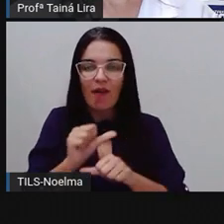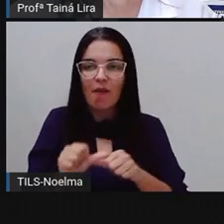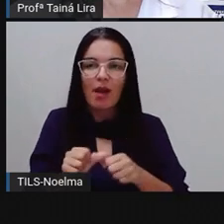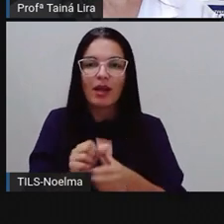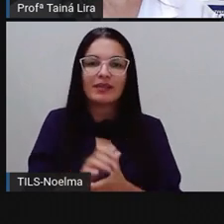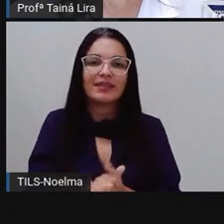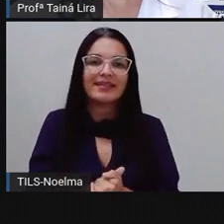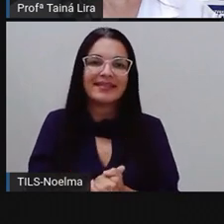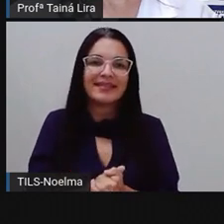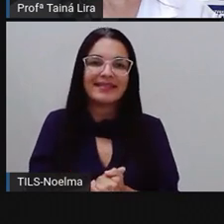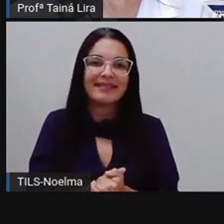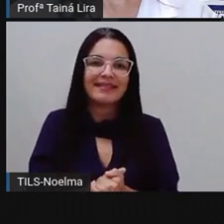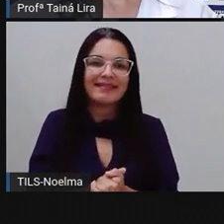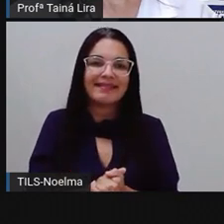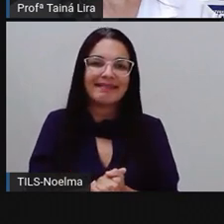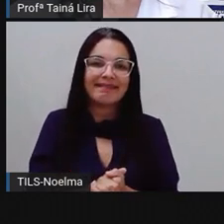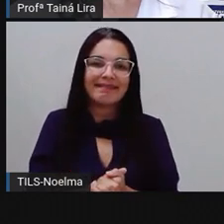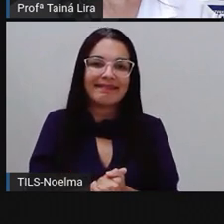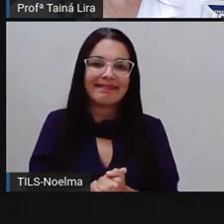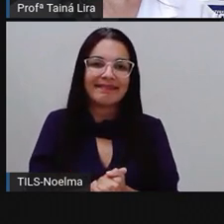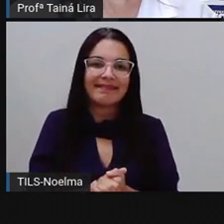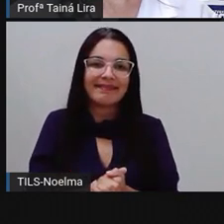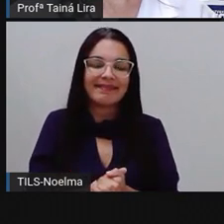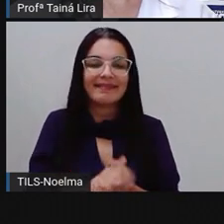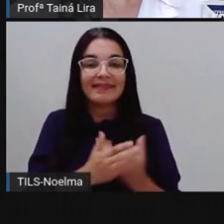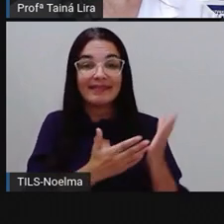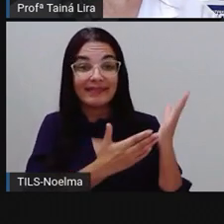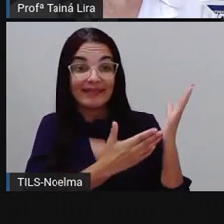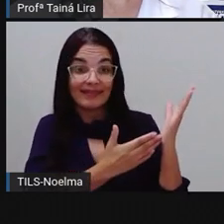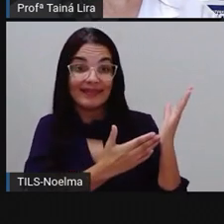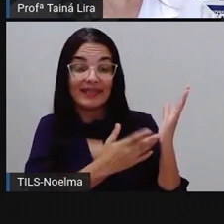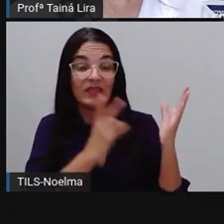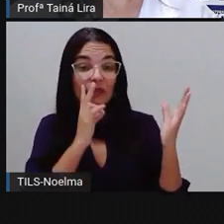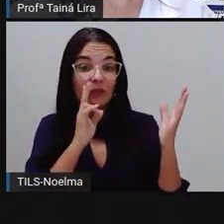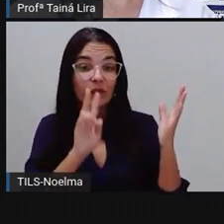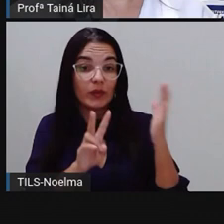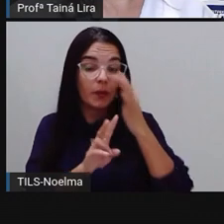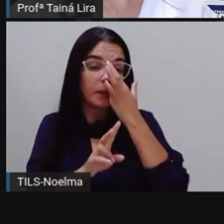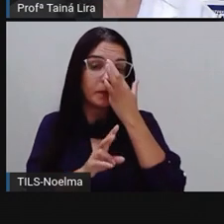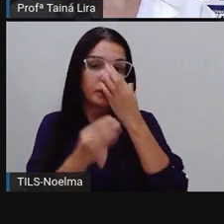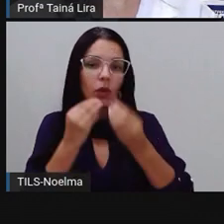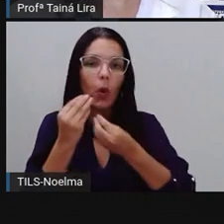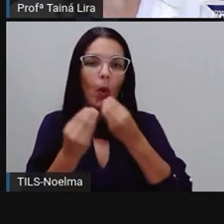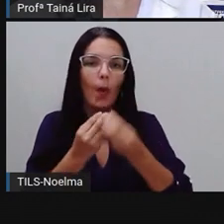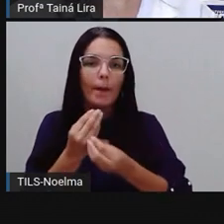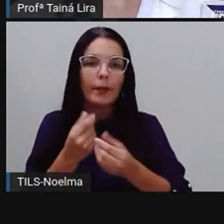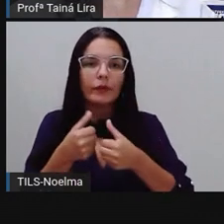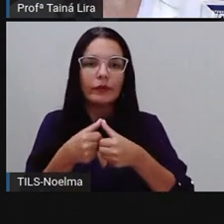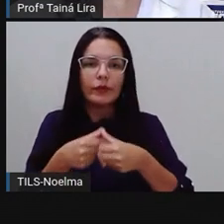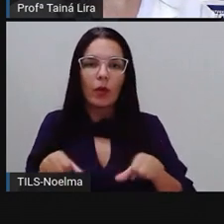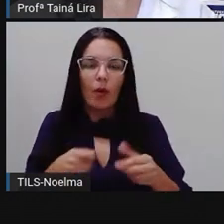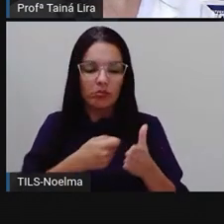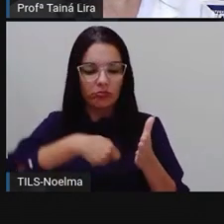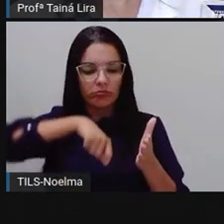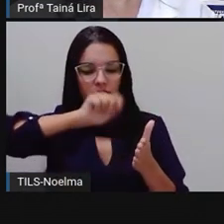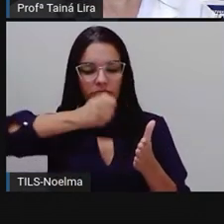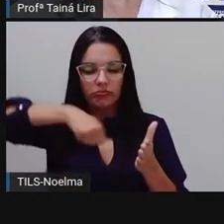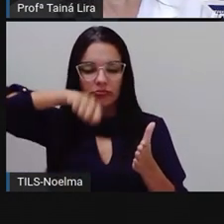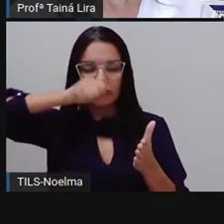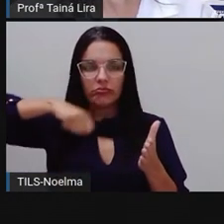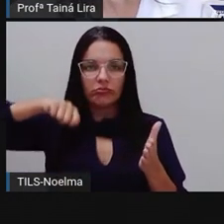Formiga, lebre e tartaruga. Elas estão aqui de bastão minúscula, passamos para cursiva.